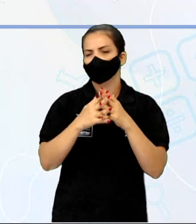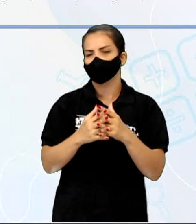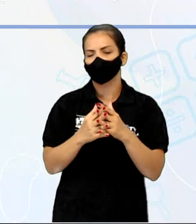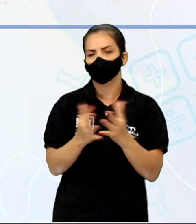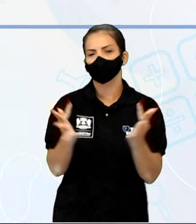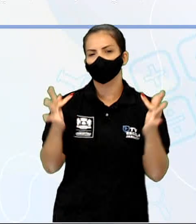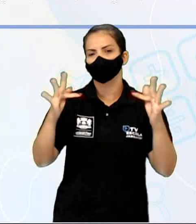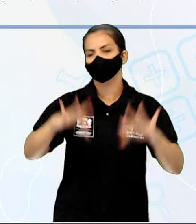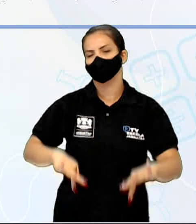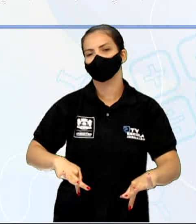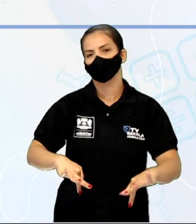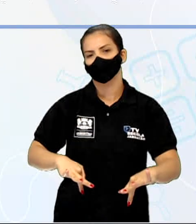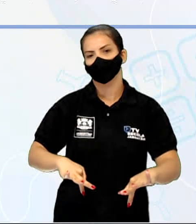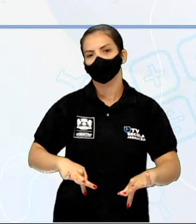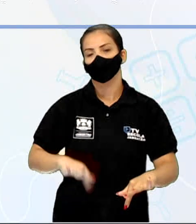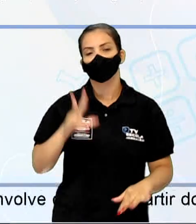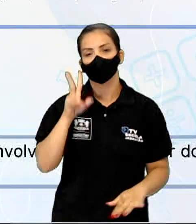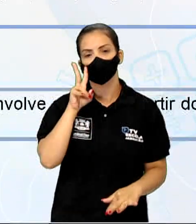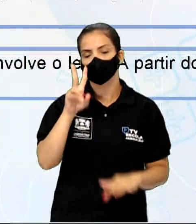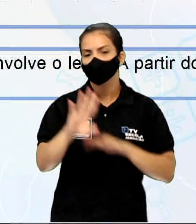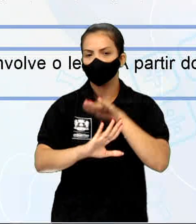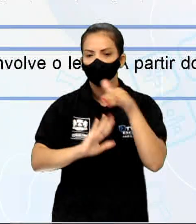A gente vai ver cada partezinha já já.